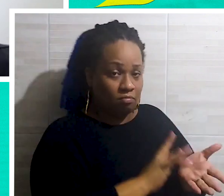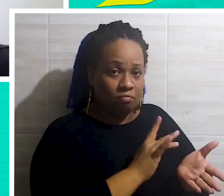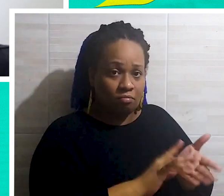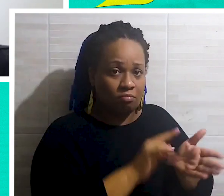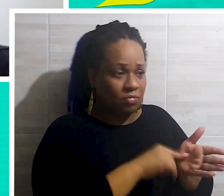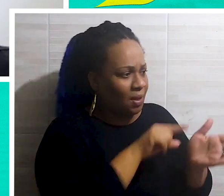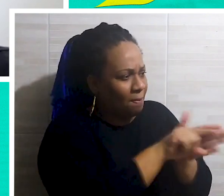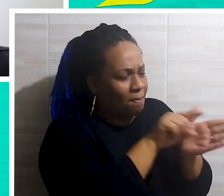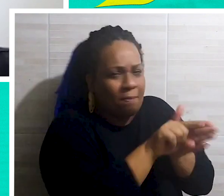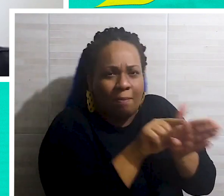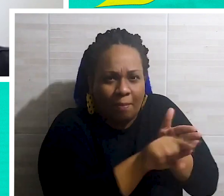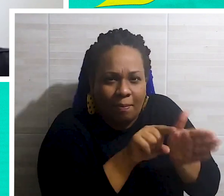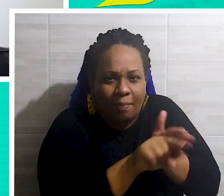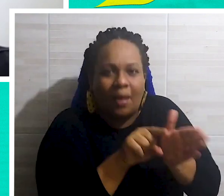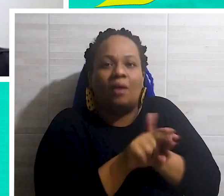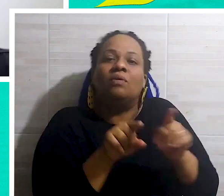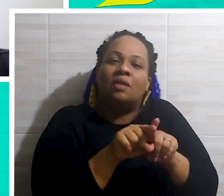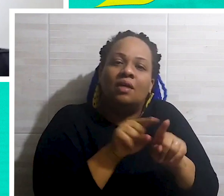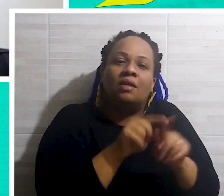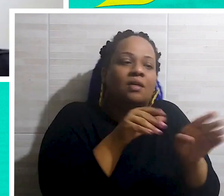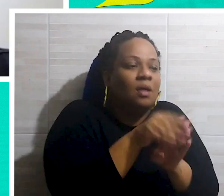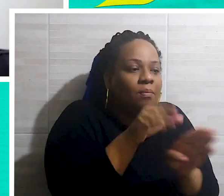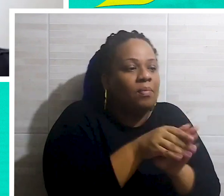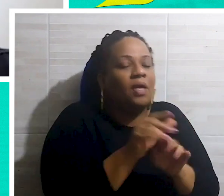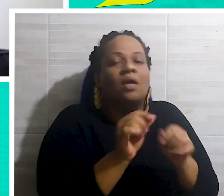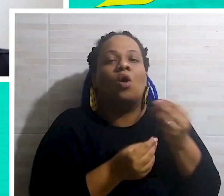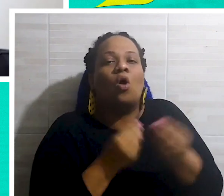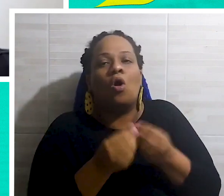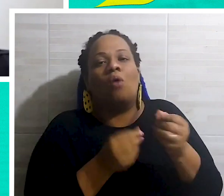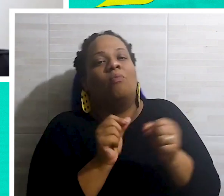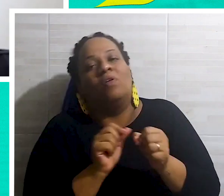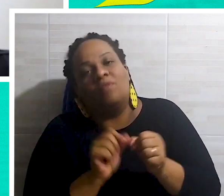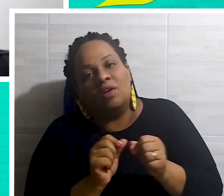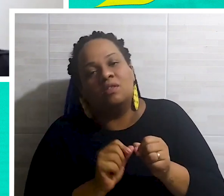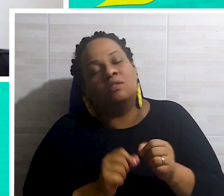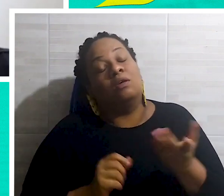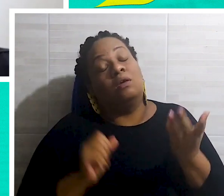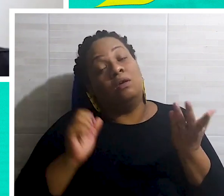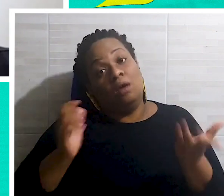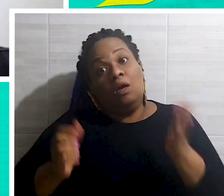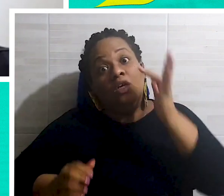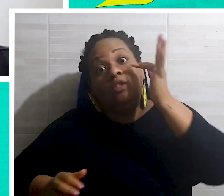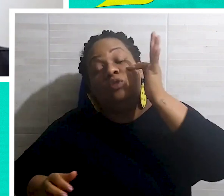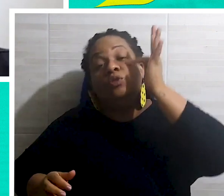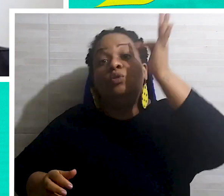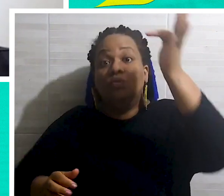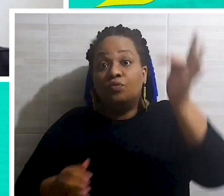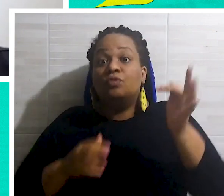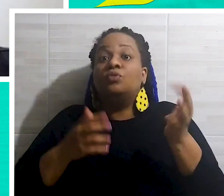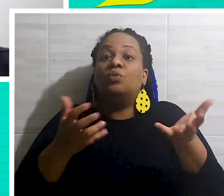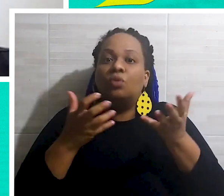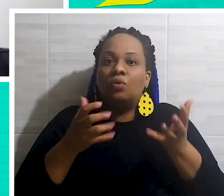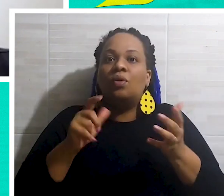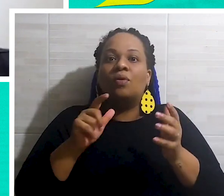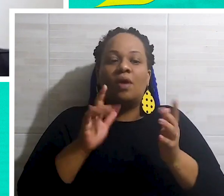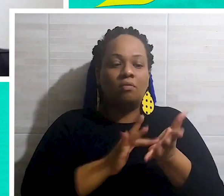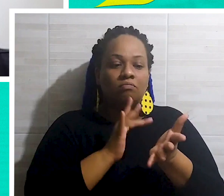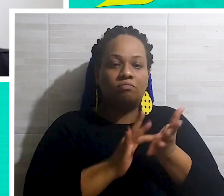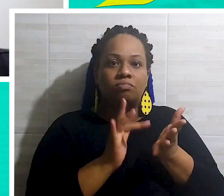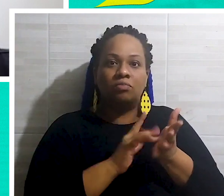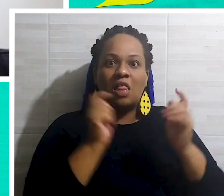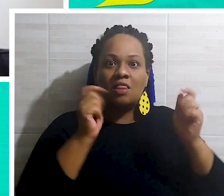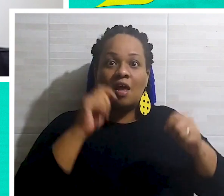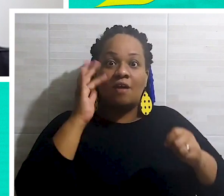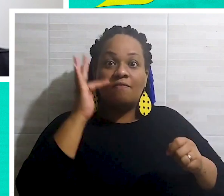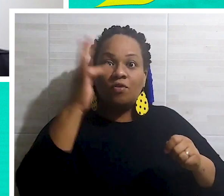Esse tablet é onde vai ter a série de perguntas, né? E vai ter as instruções também do o paciente deve fazer. No futuro, a gente pretende, inclusive, fazer com